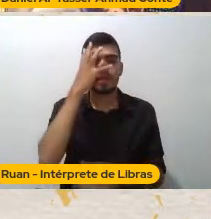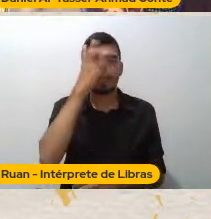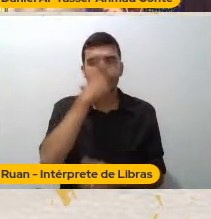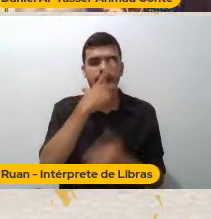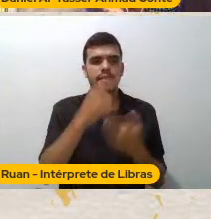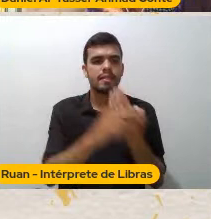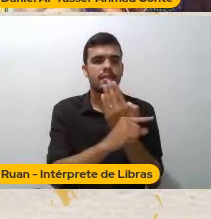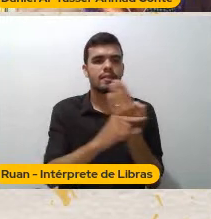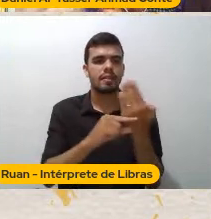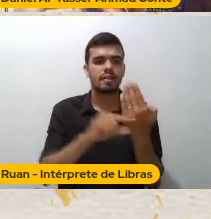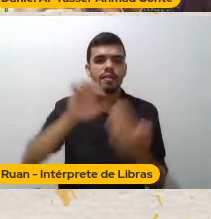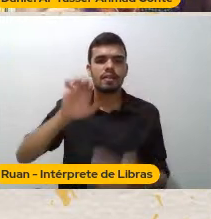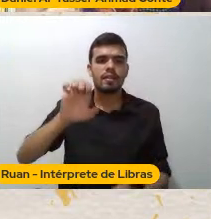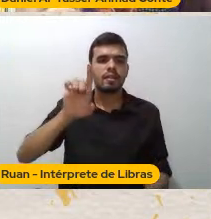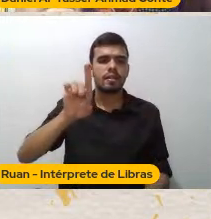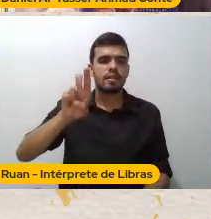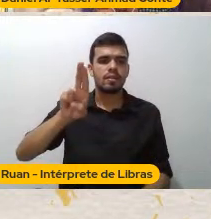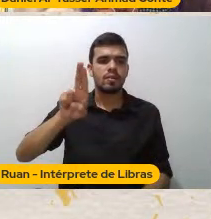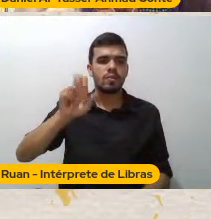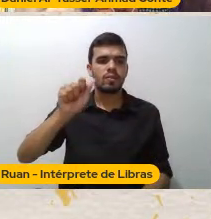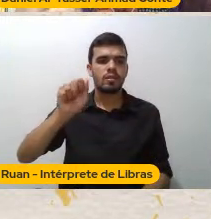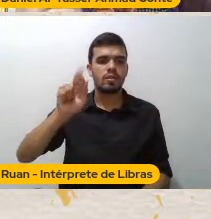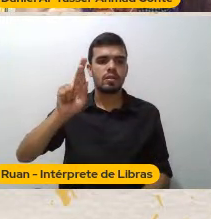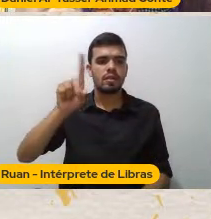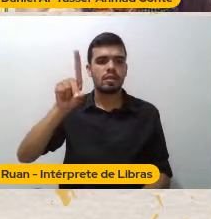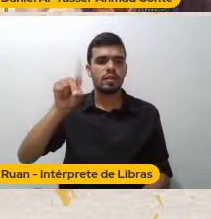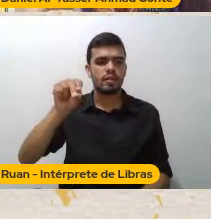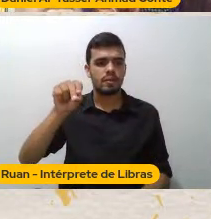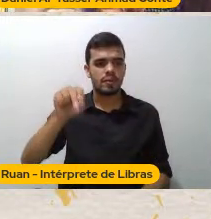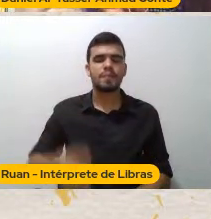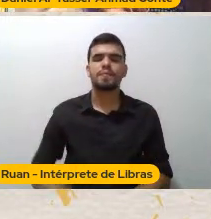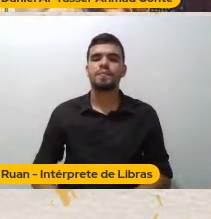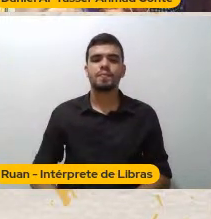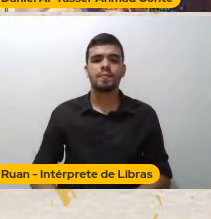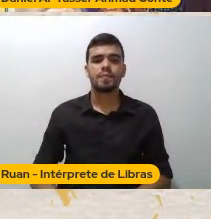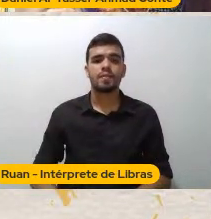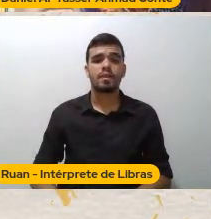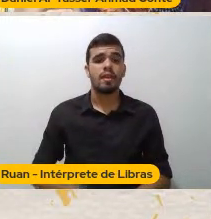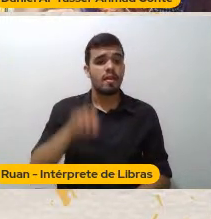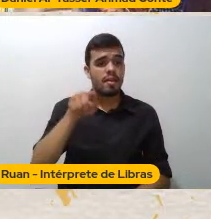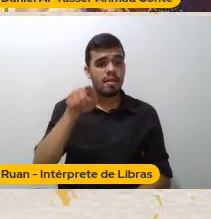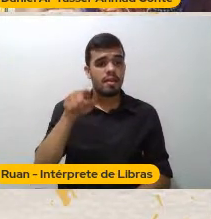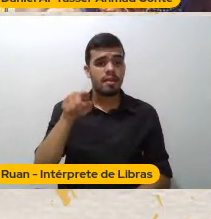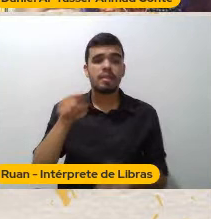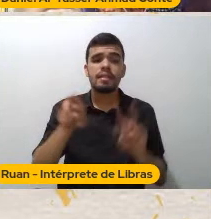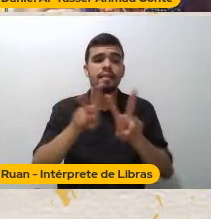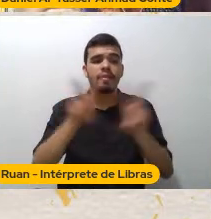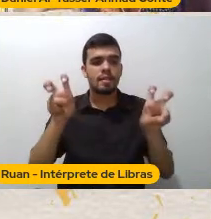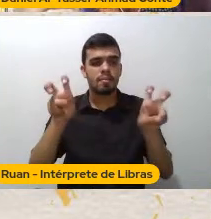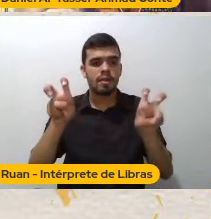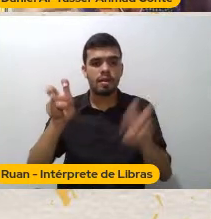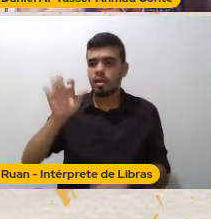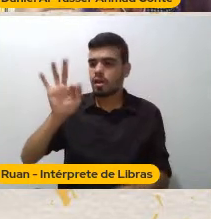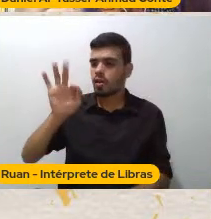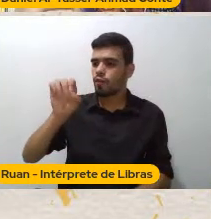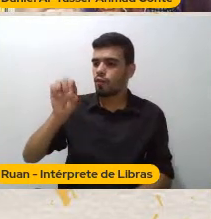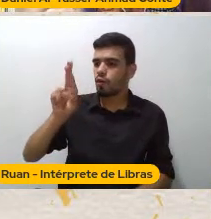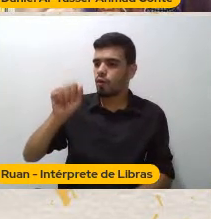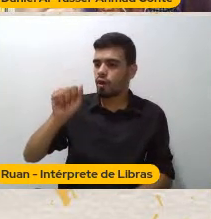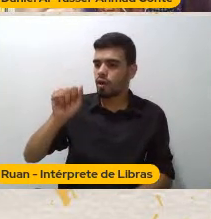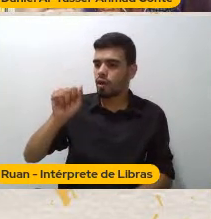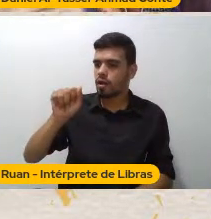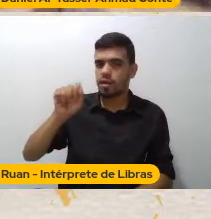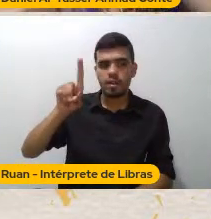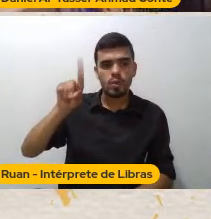Que ele começa Que ele começa A narrativa Chama Fora do Lugar Fora do Lugar Que ele começa A